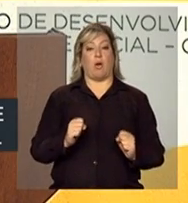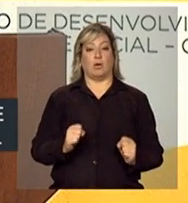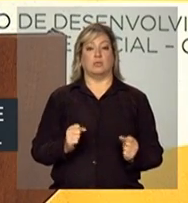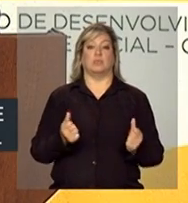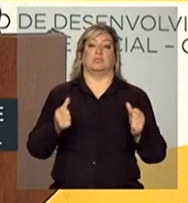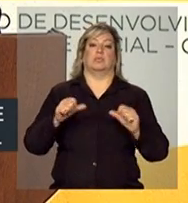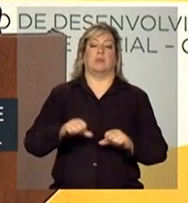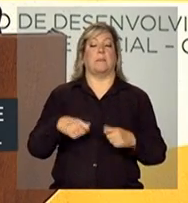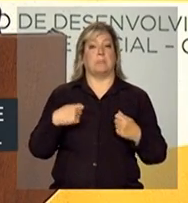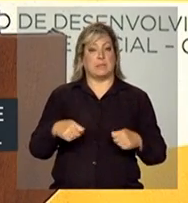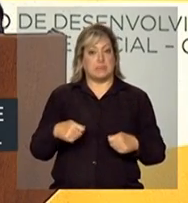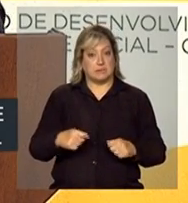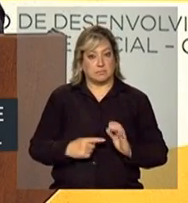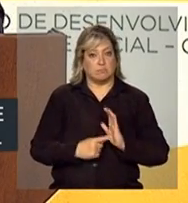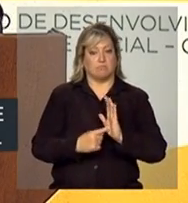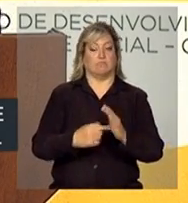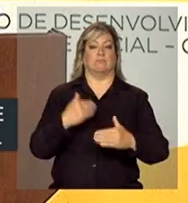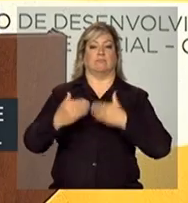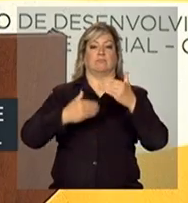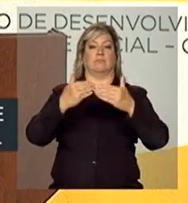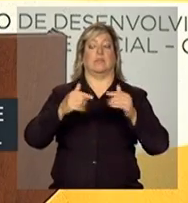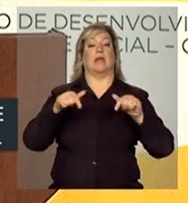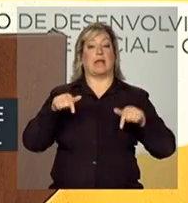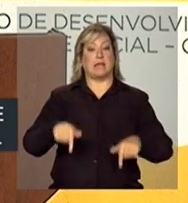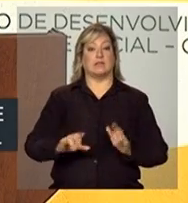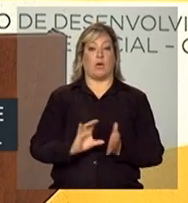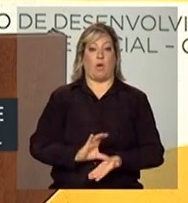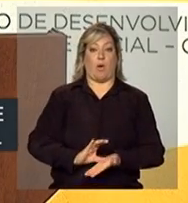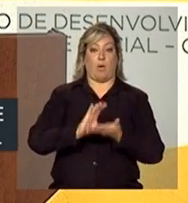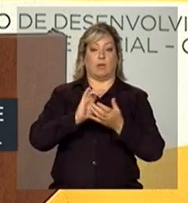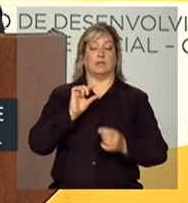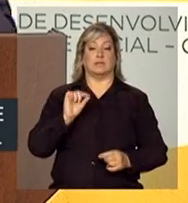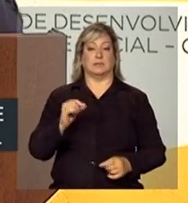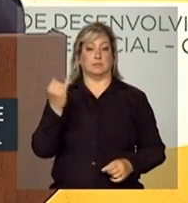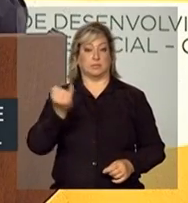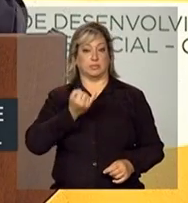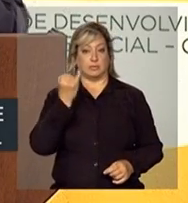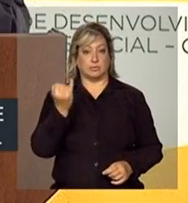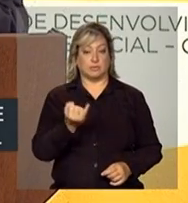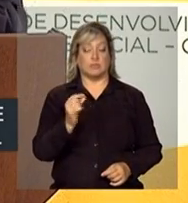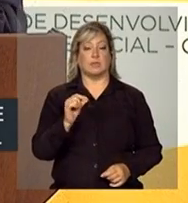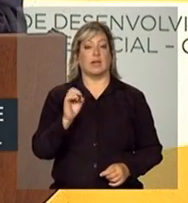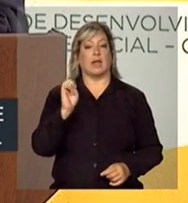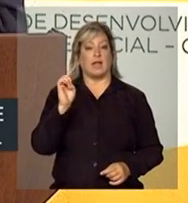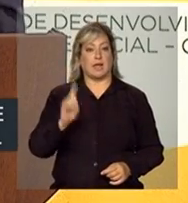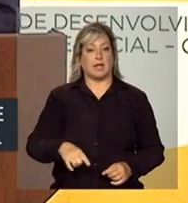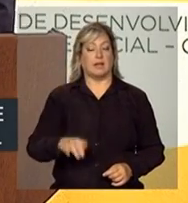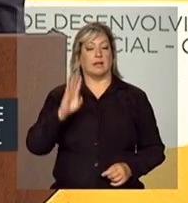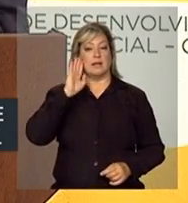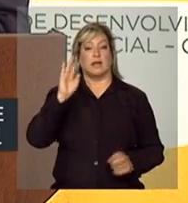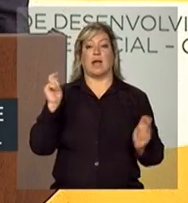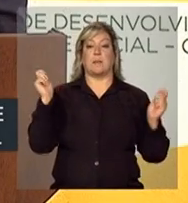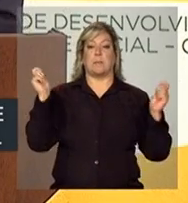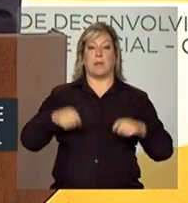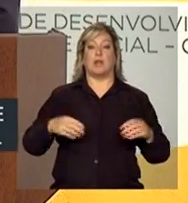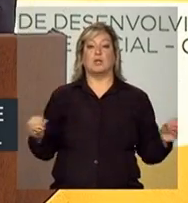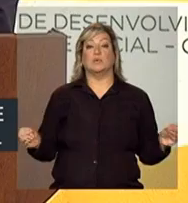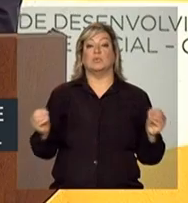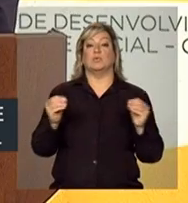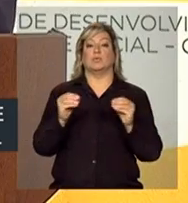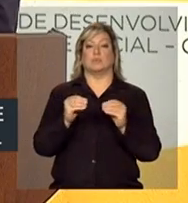E o Conselho, o grande ativo dele, a grande característica dele é exatamente a capacidade de juntar